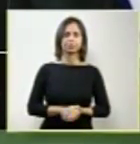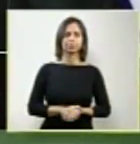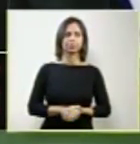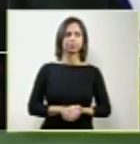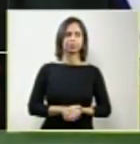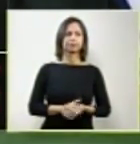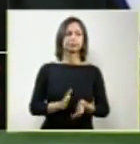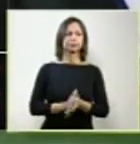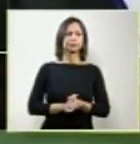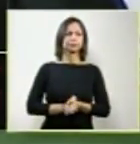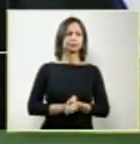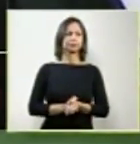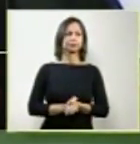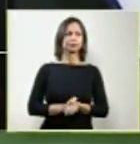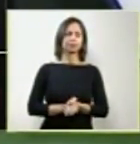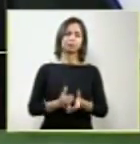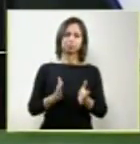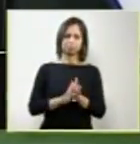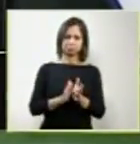bem.